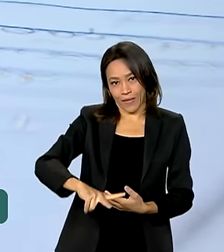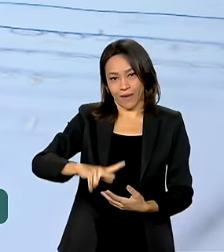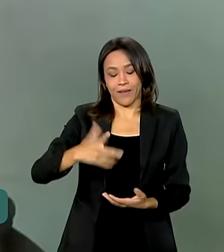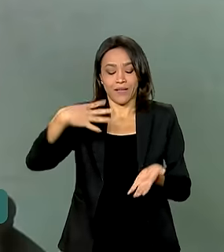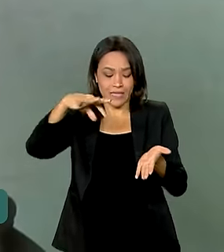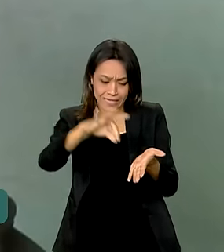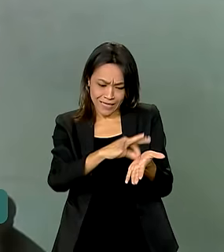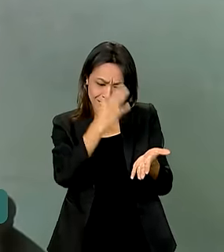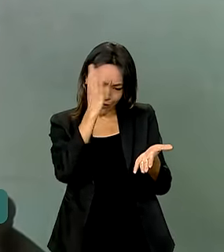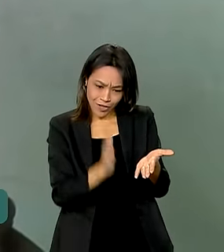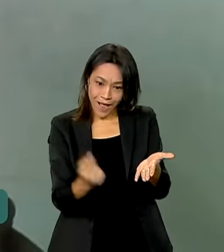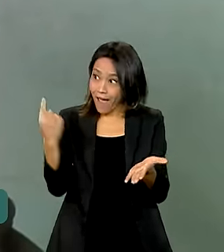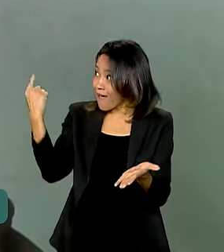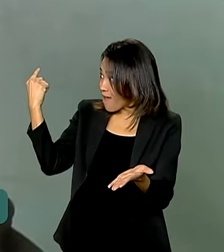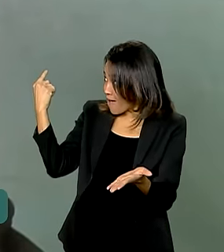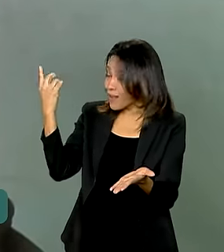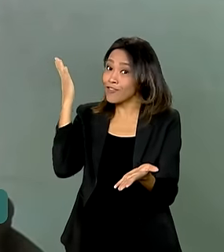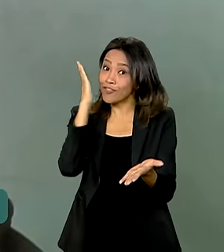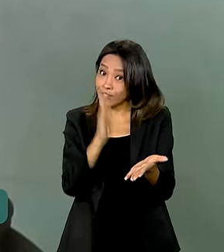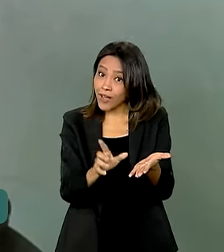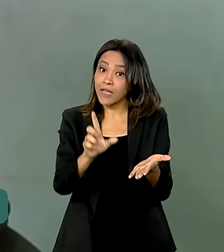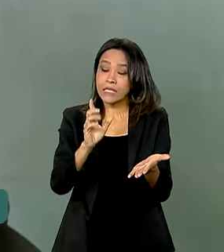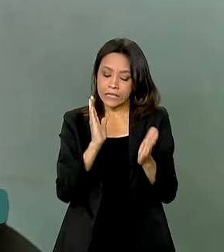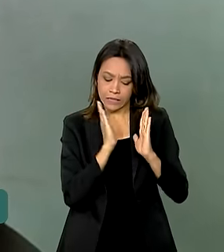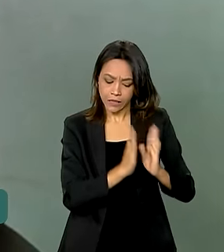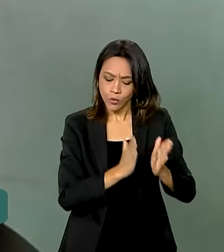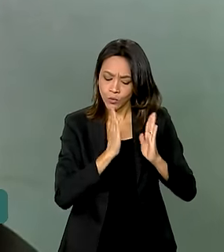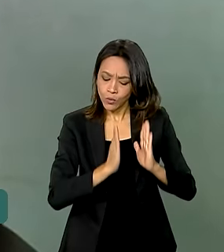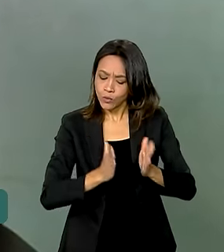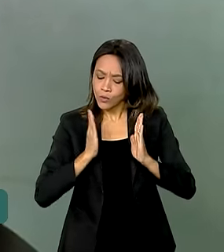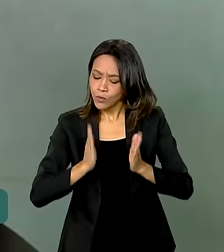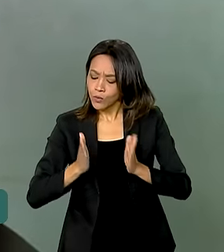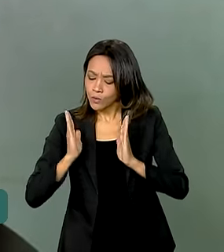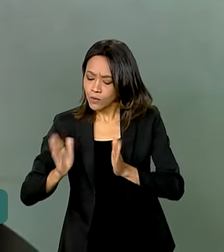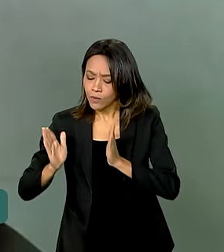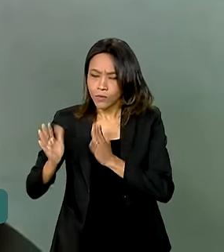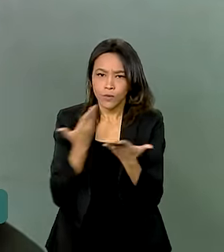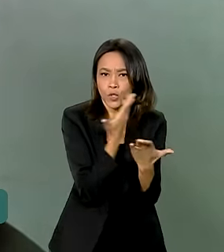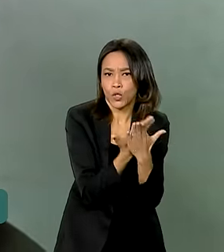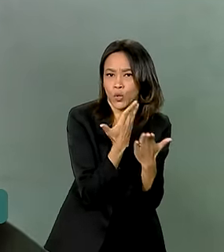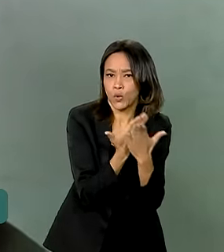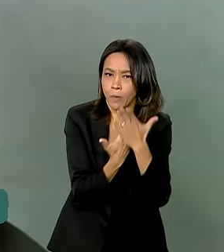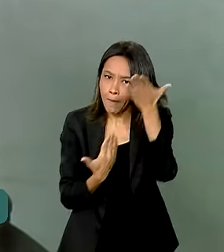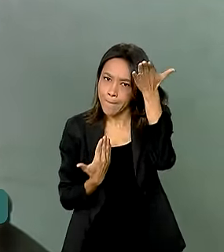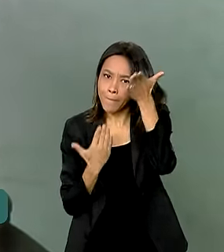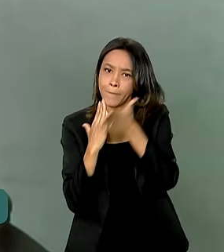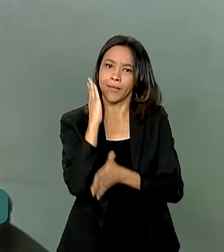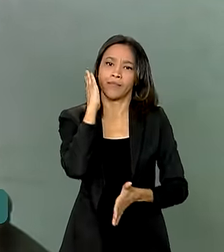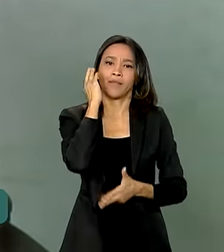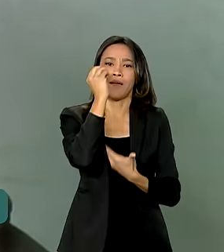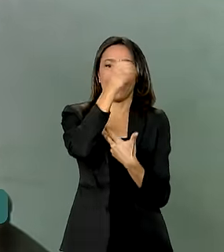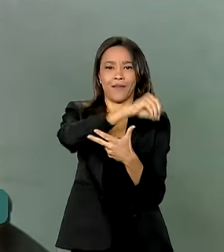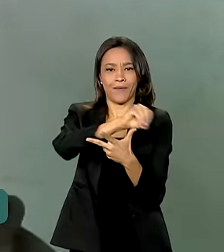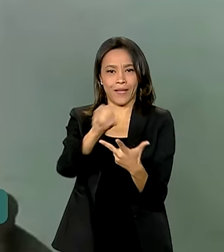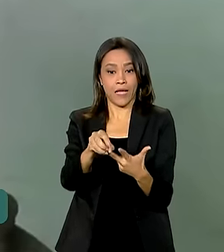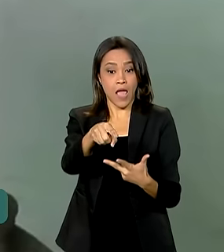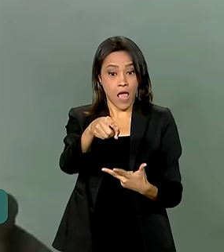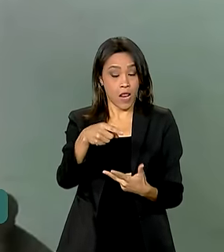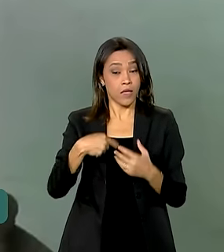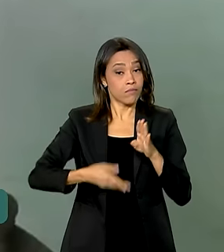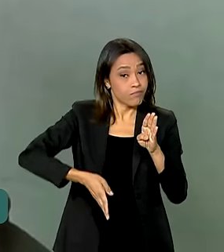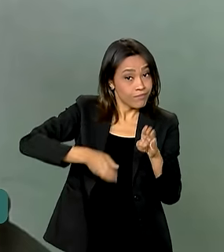feita, Pâmela já definiu sua rotina para passar no Enem. A receita é a organização,